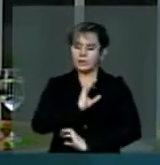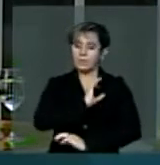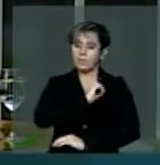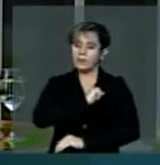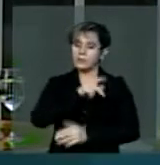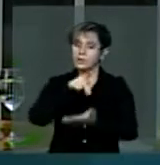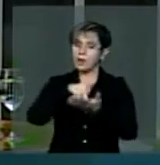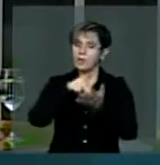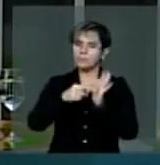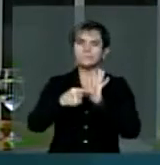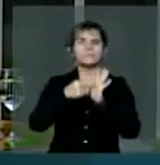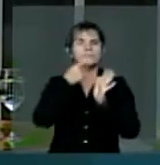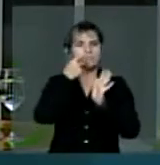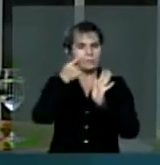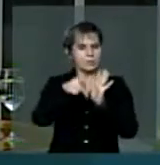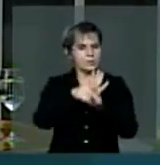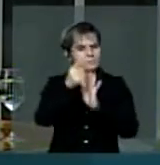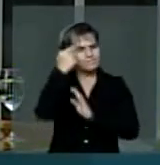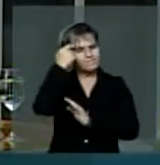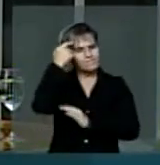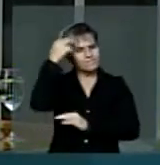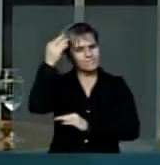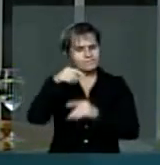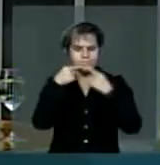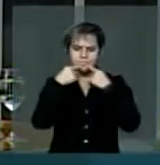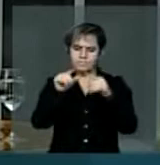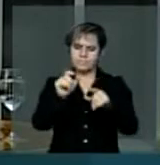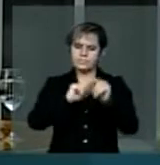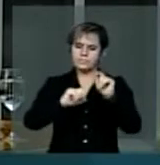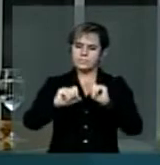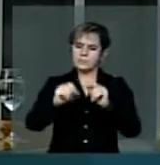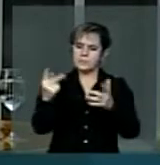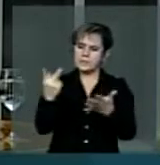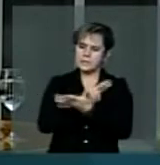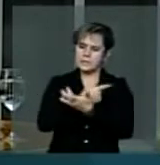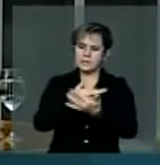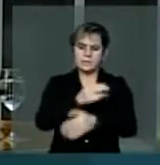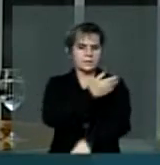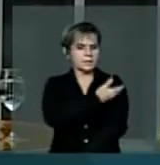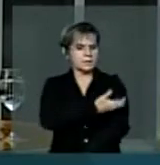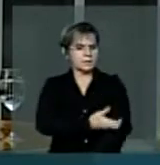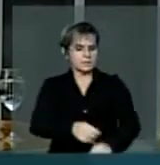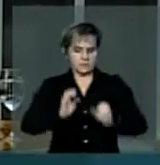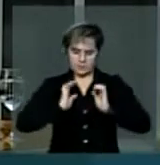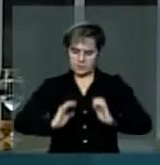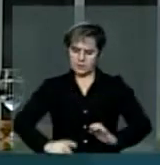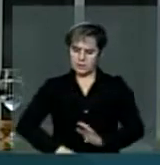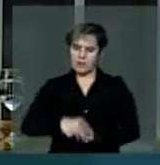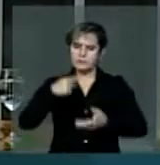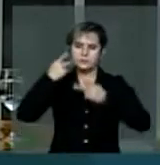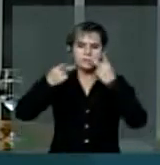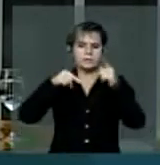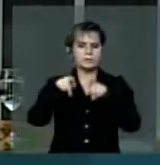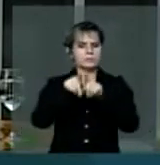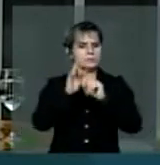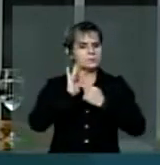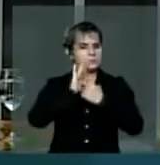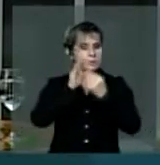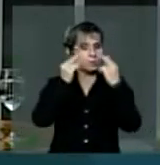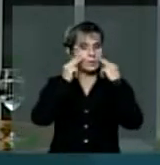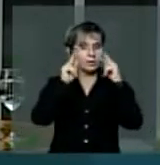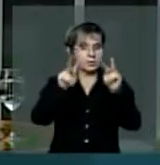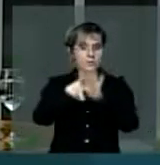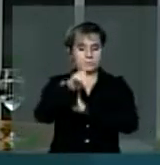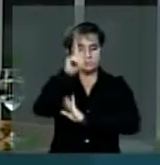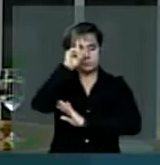pela verdade, da lucidez crítica, das atitudes e posturas éticas no discurso e nas ações do dia a